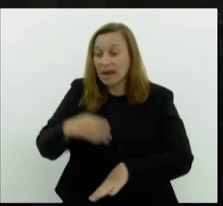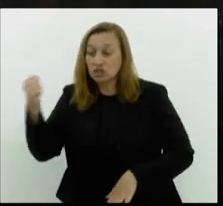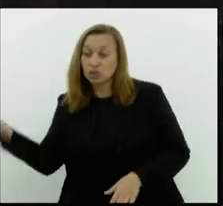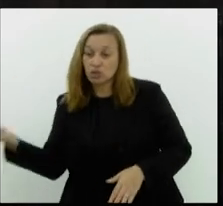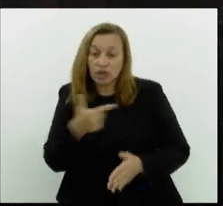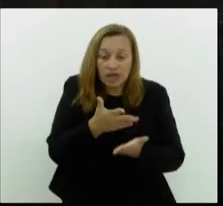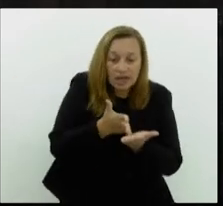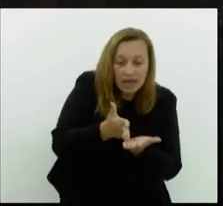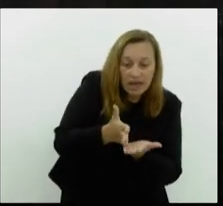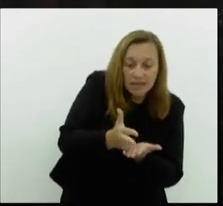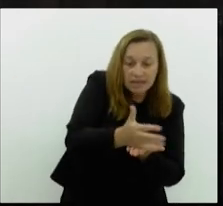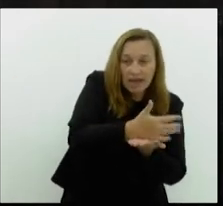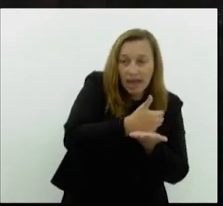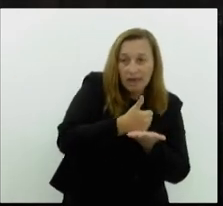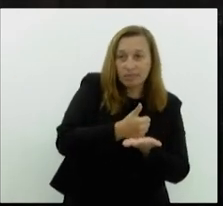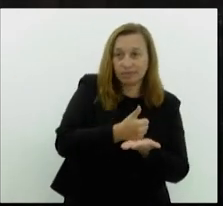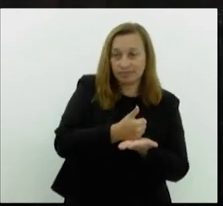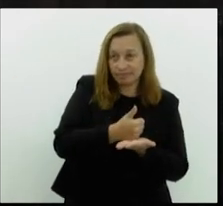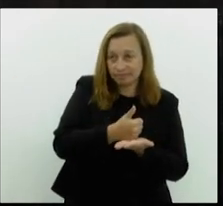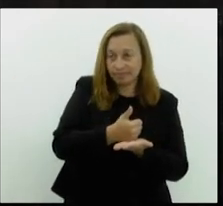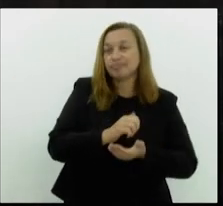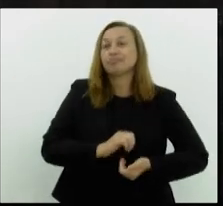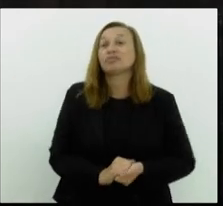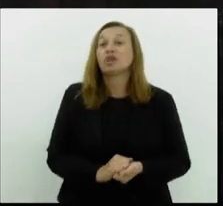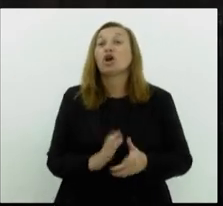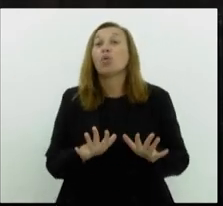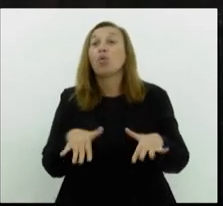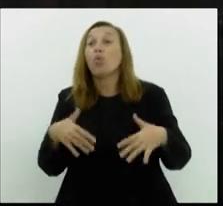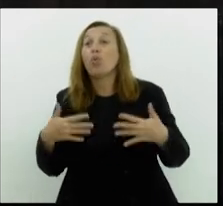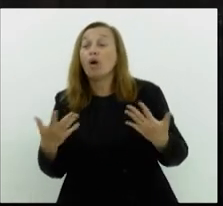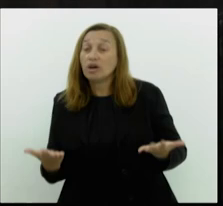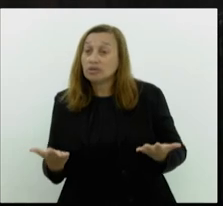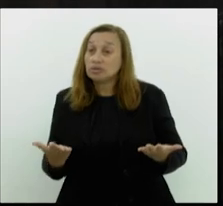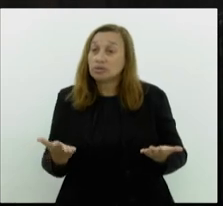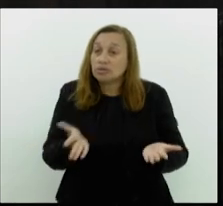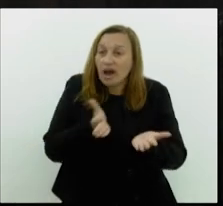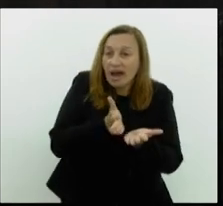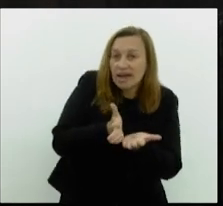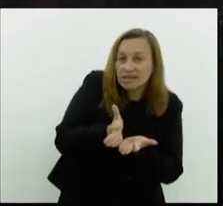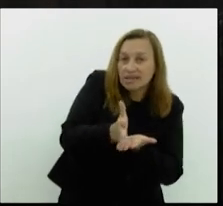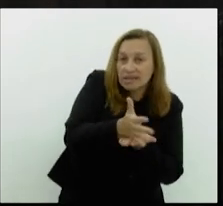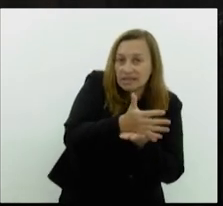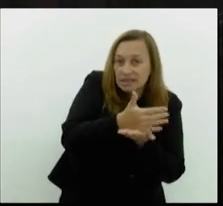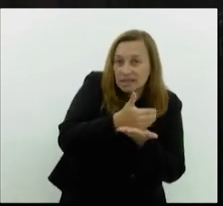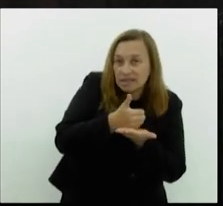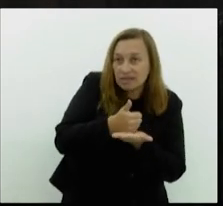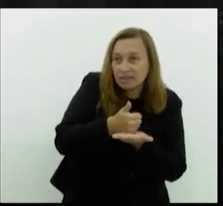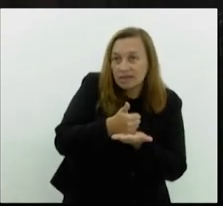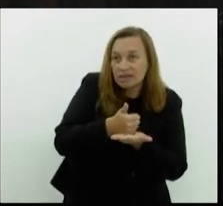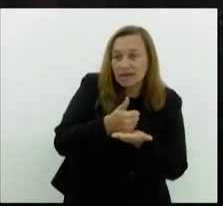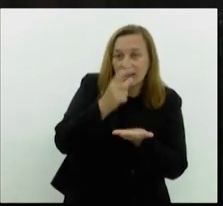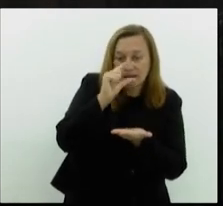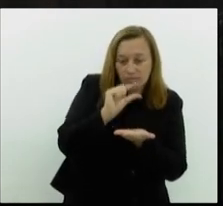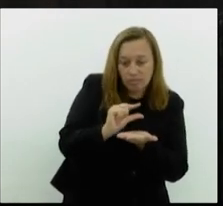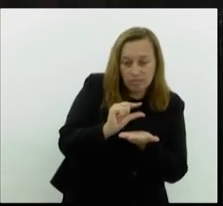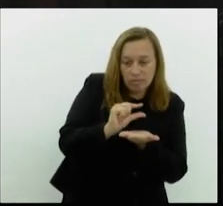há um déficit. Quando a receita é maior que a